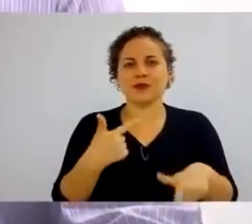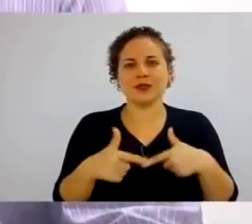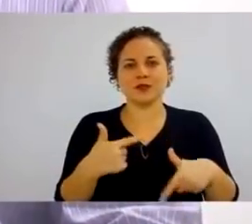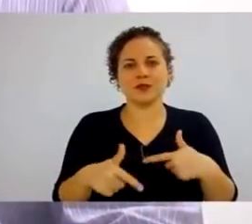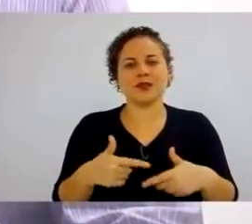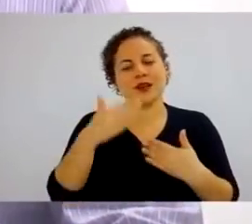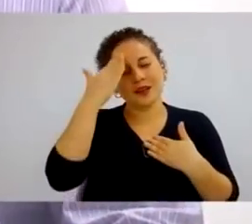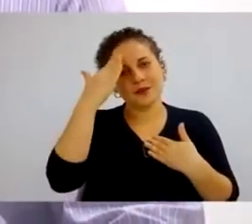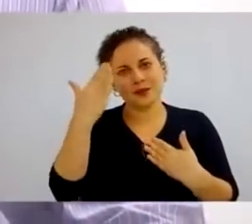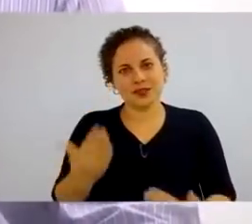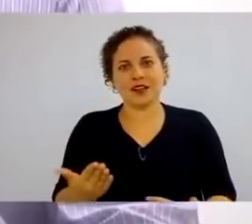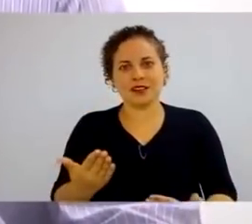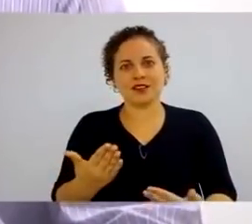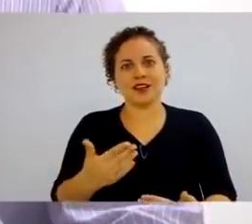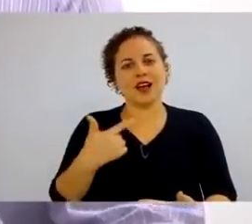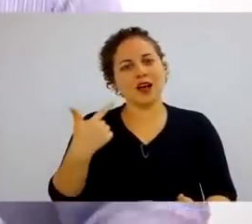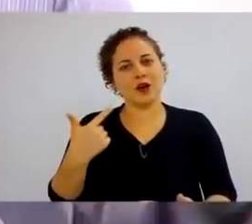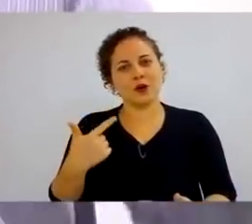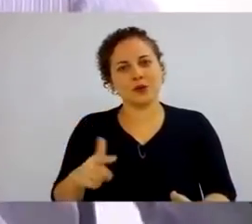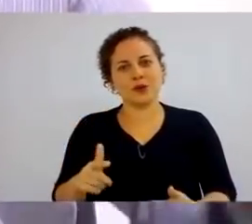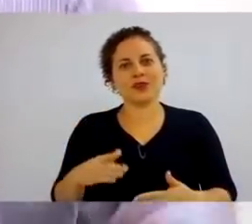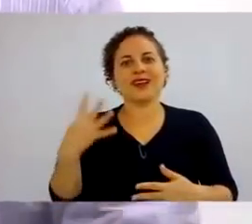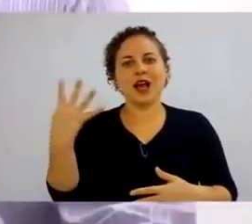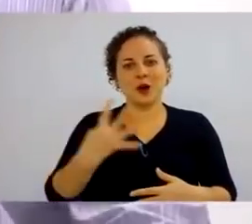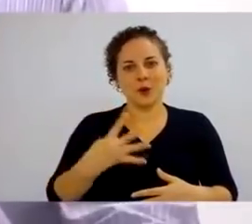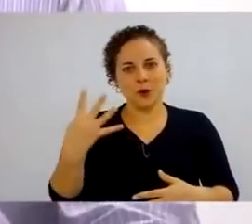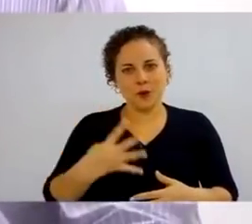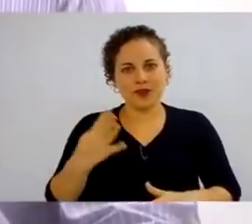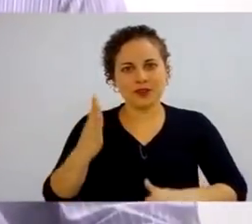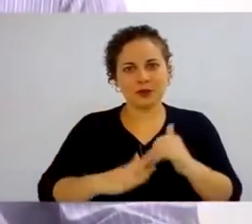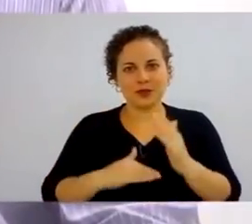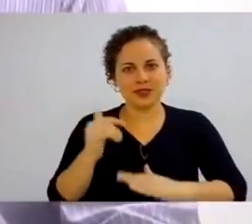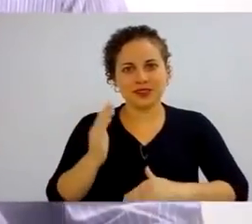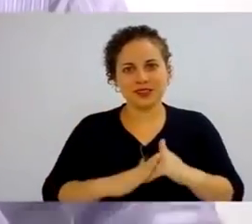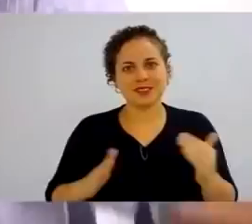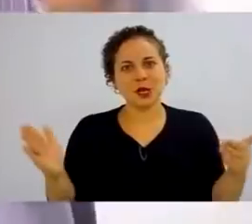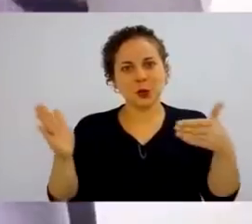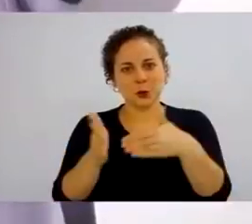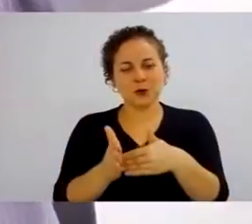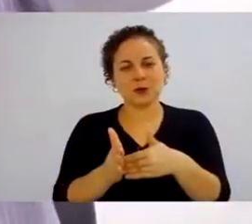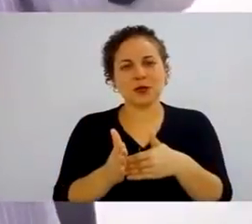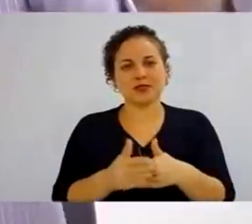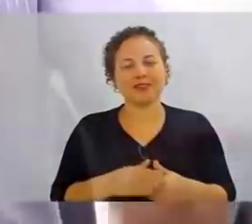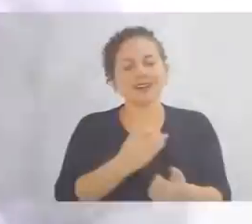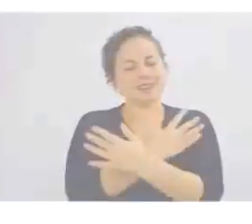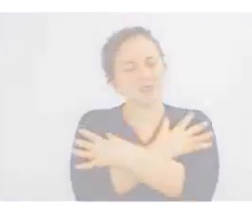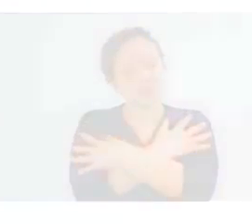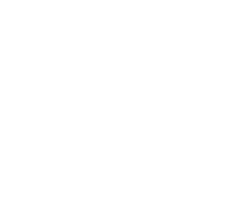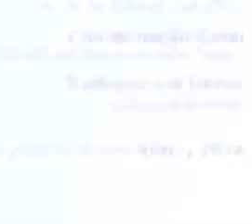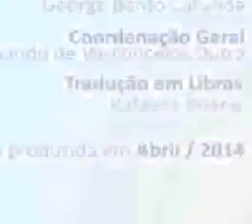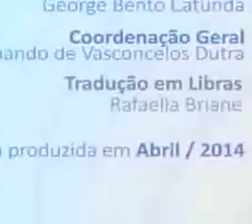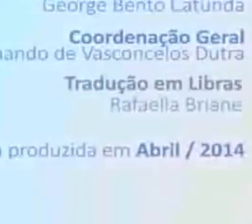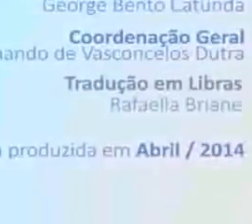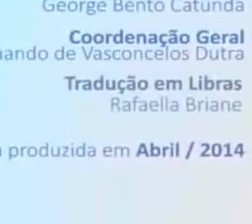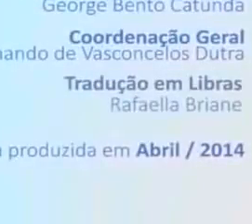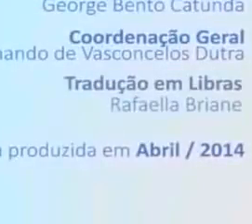obrigado e até a nossa quarta e última competência. Grande abraço!